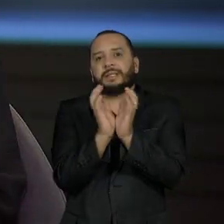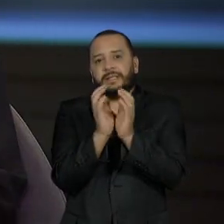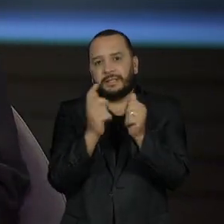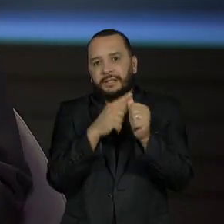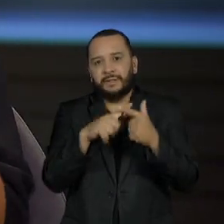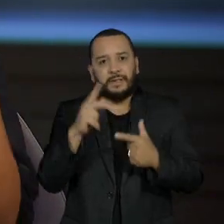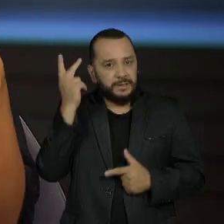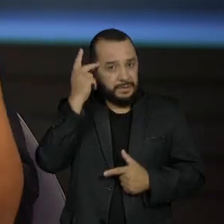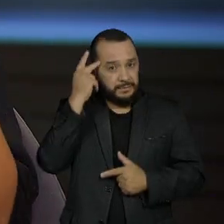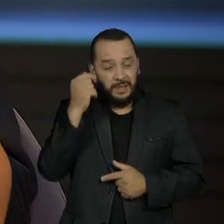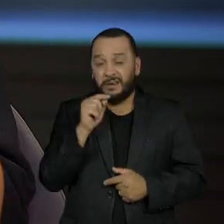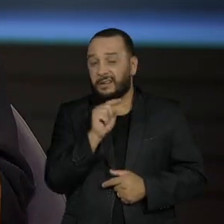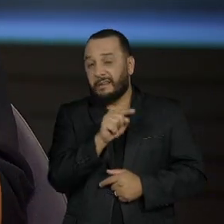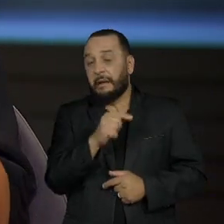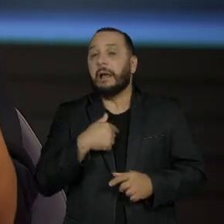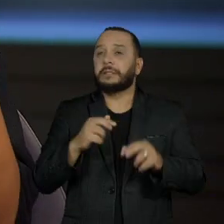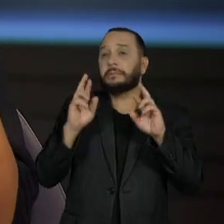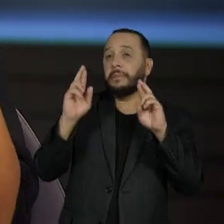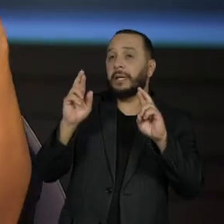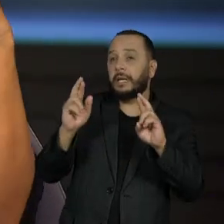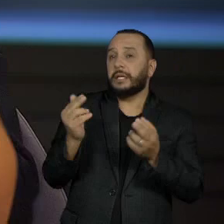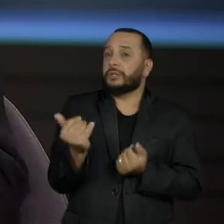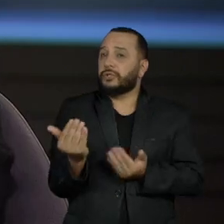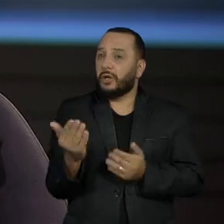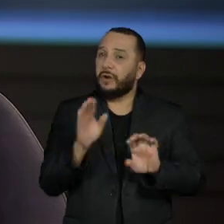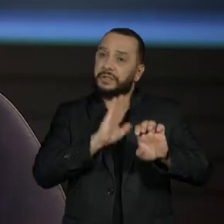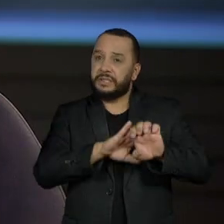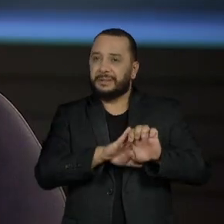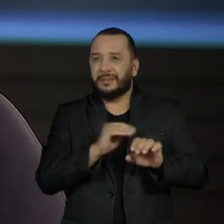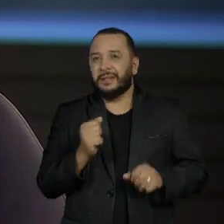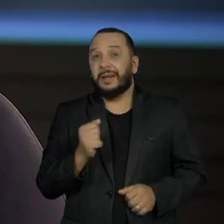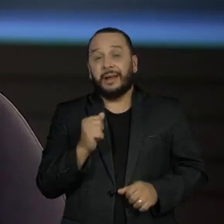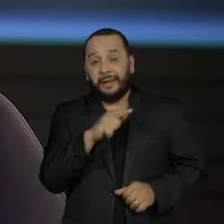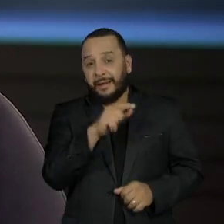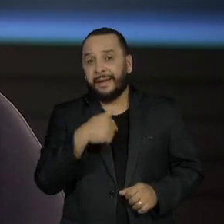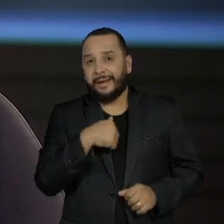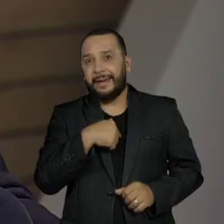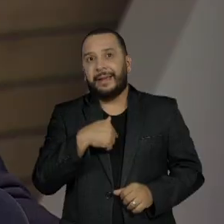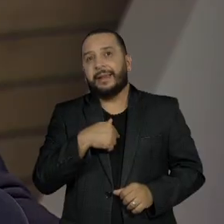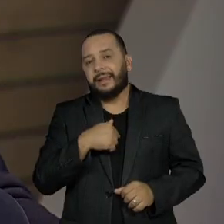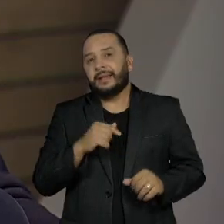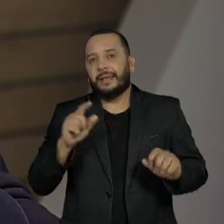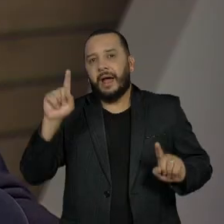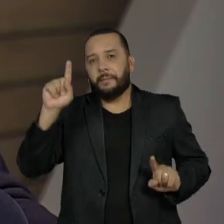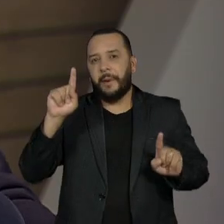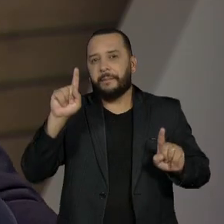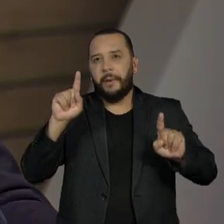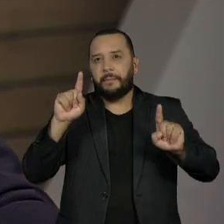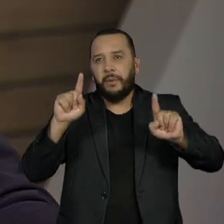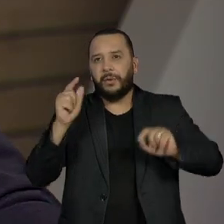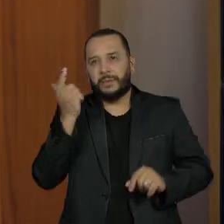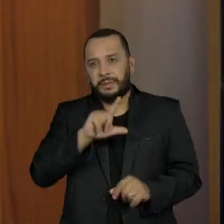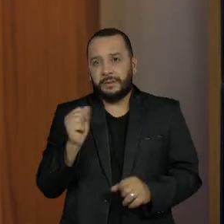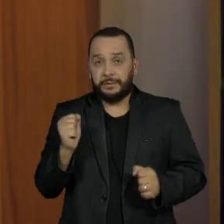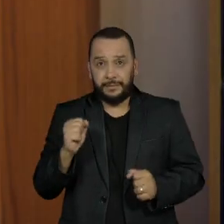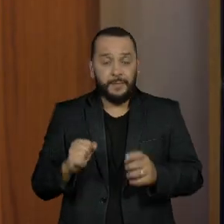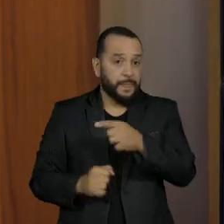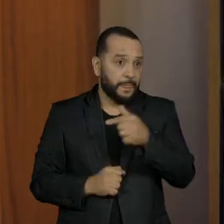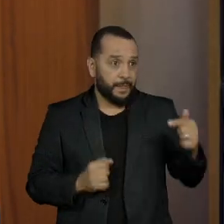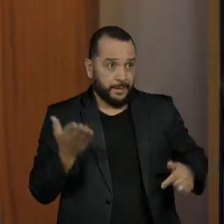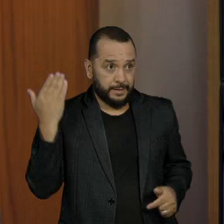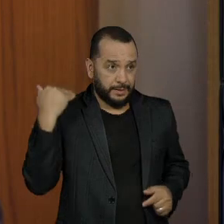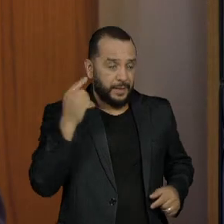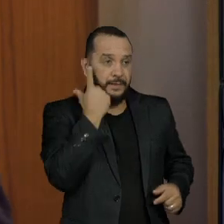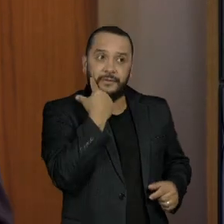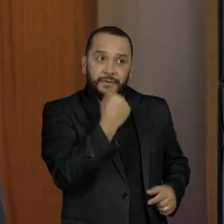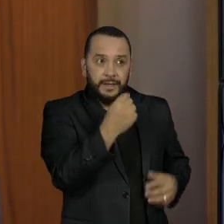ali de, ó, a esperança, os jovens de esquerda. Então, acho que ela ganhou um impulso nessa onda. Semana passada, Tiago, a Vera alertou